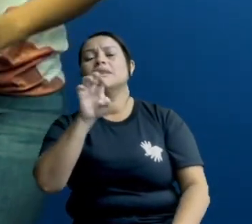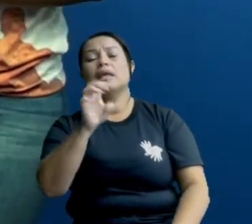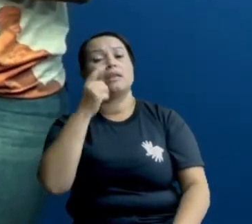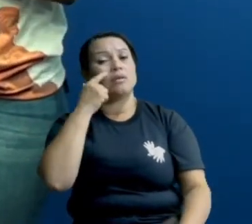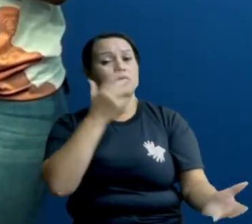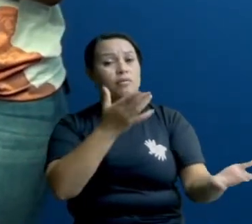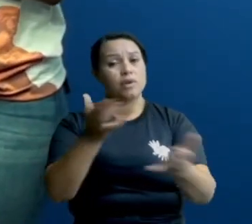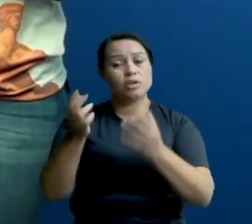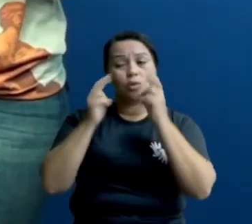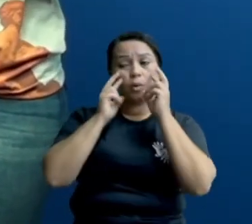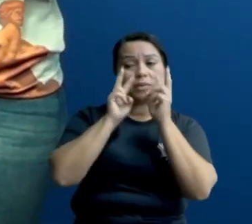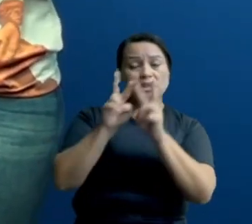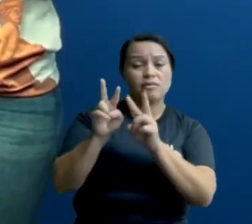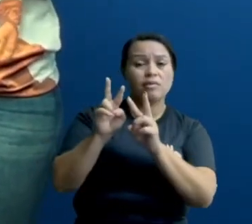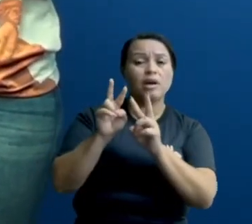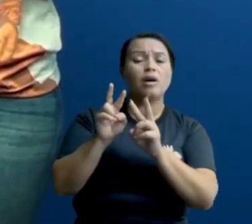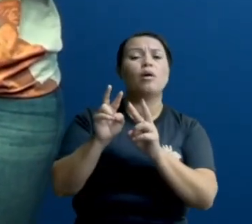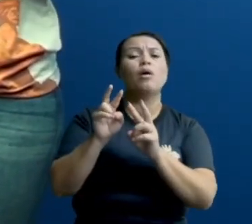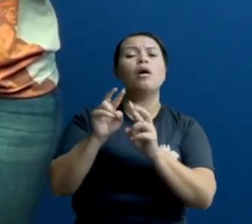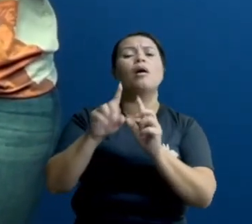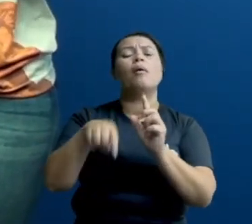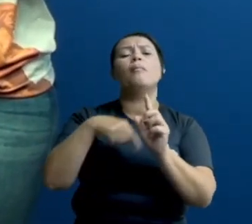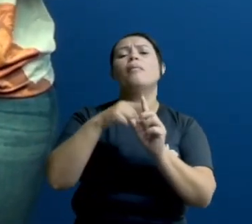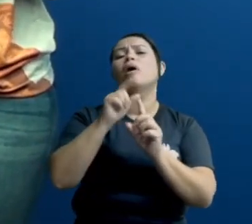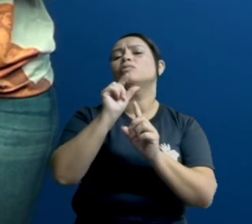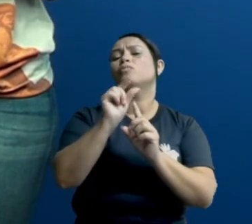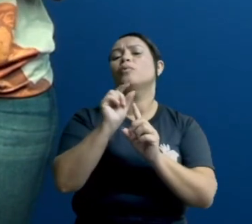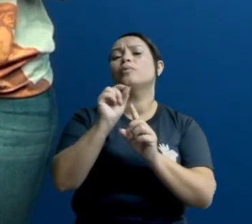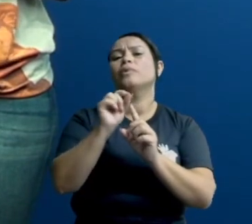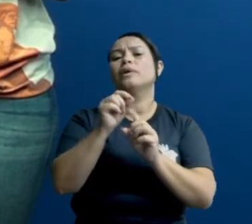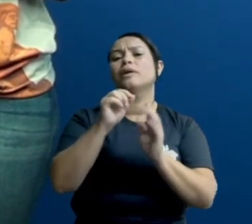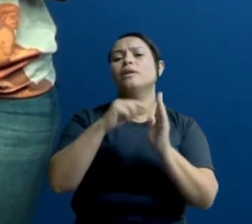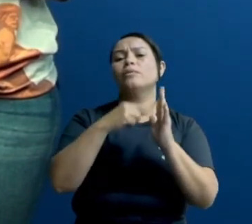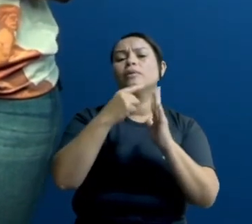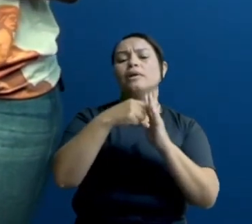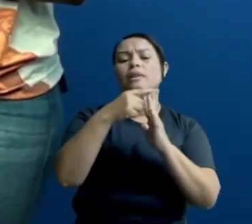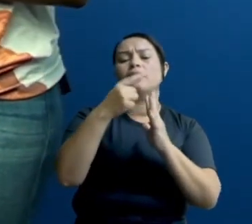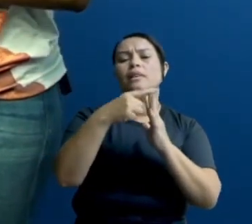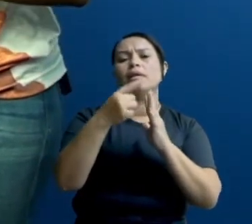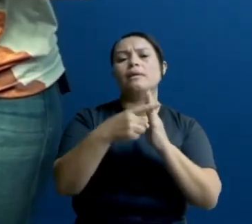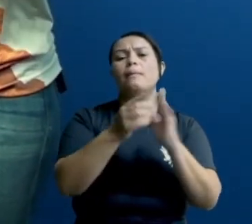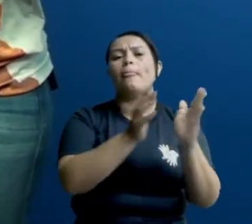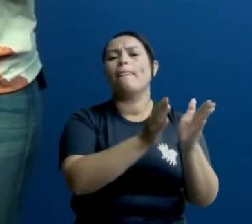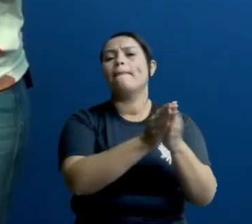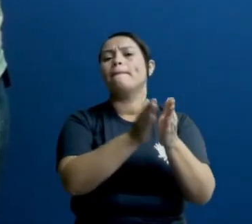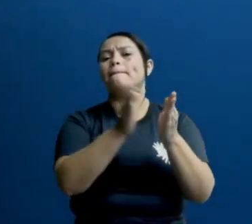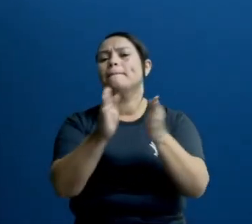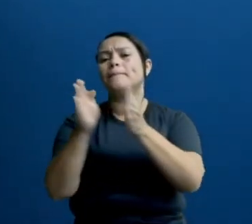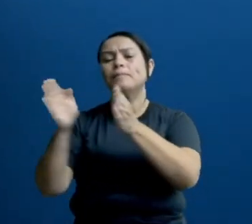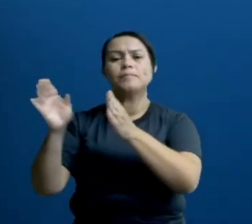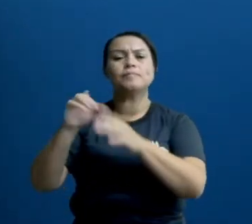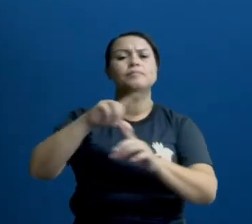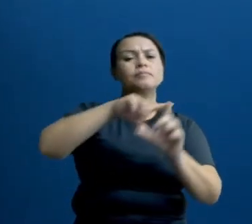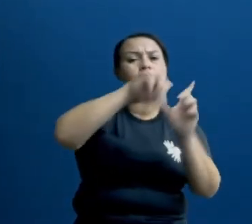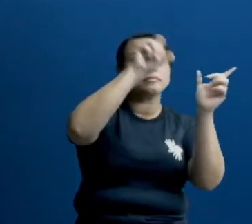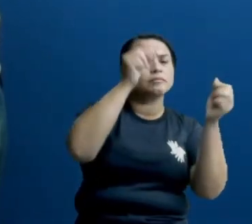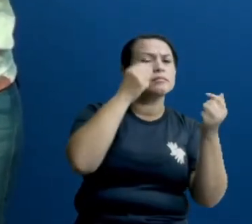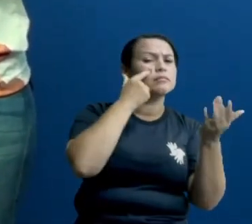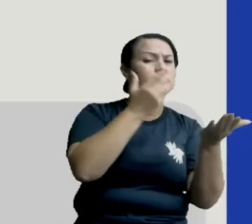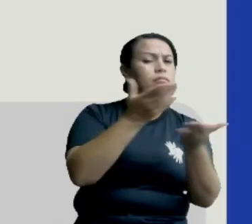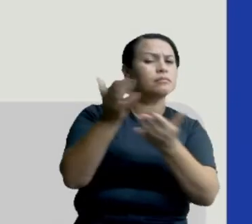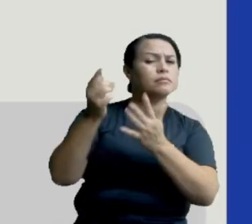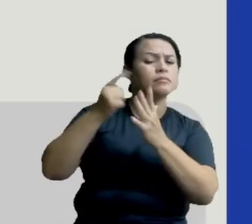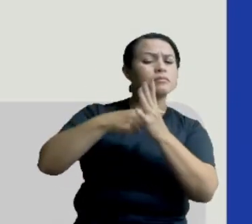Então, vamos observar um pouco mais esse calendário e as fases da lua deste calendário, certo? Olhando para o calendário,